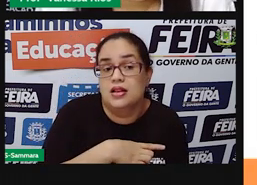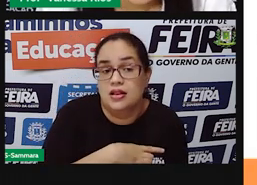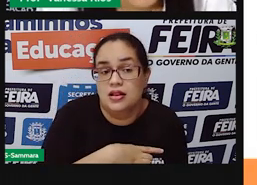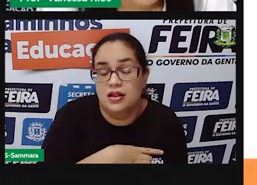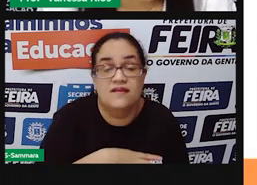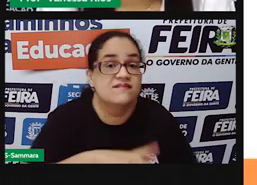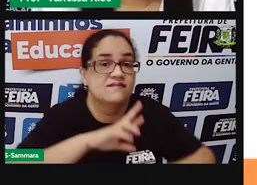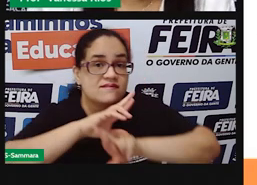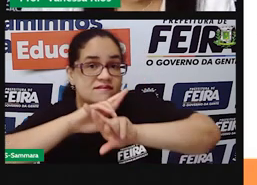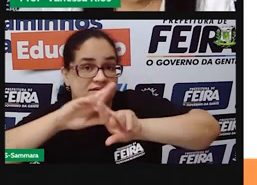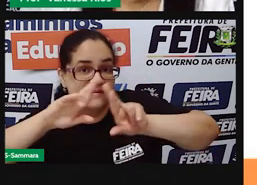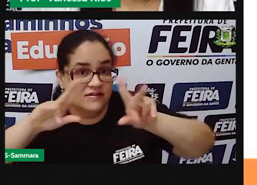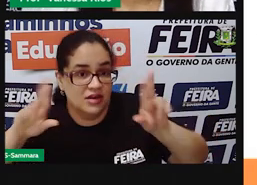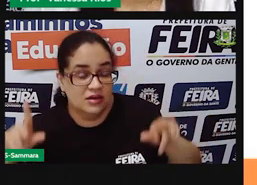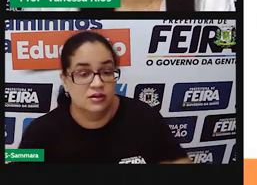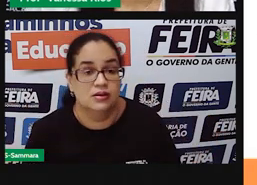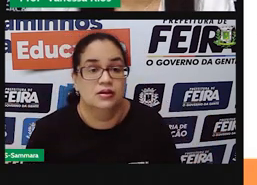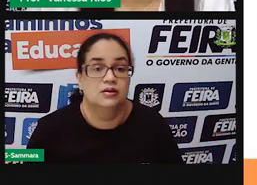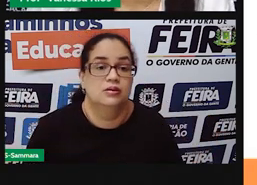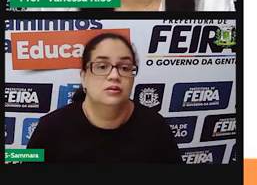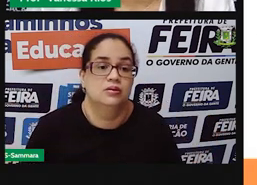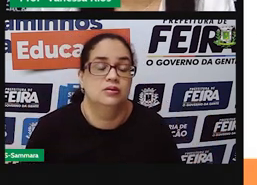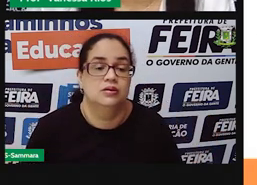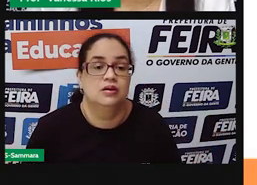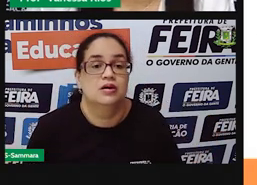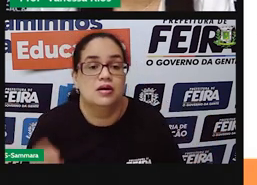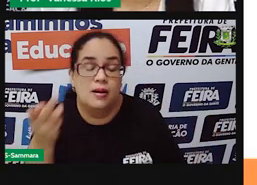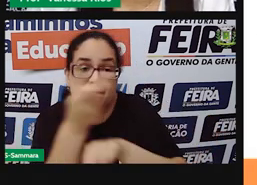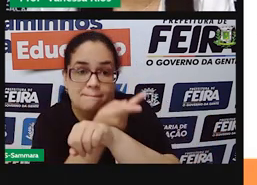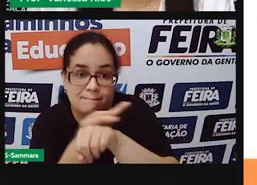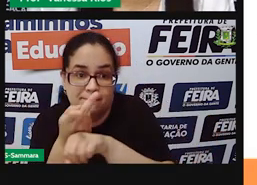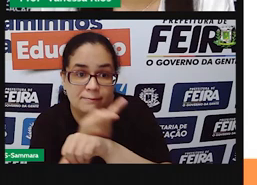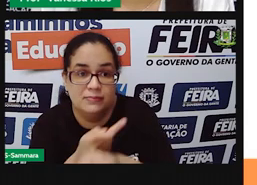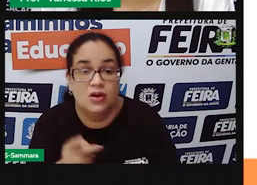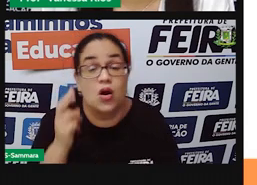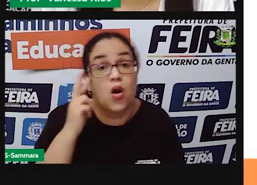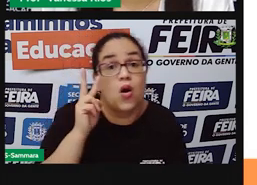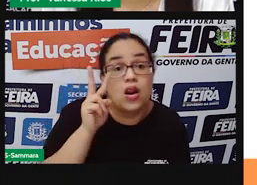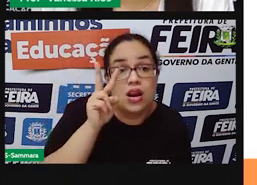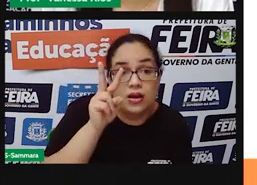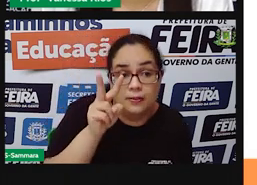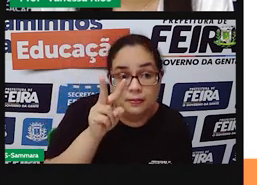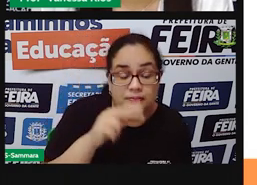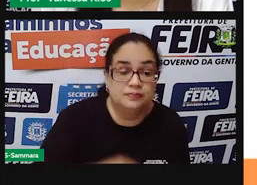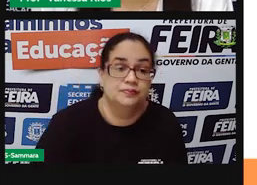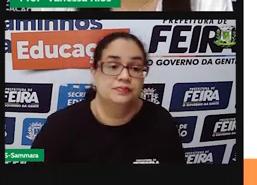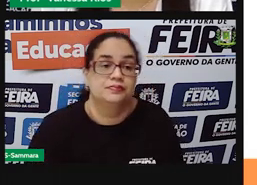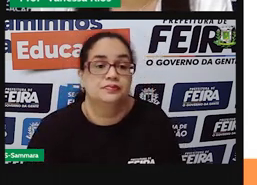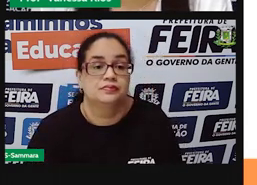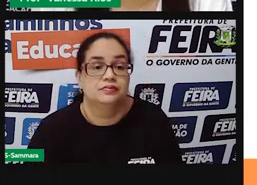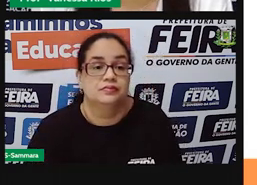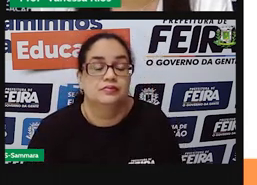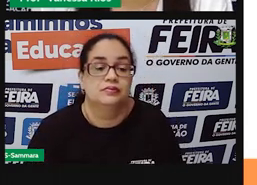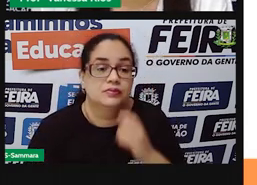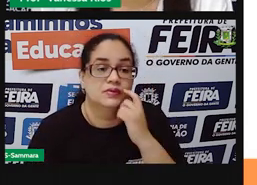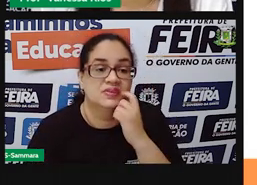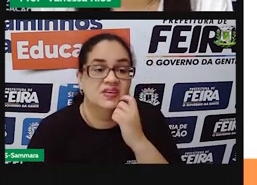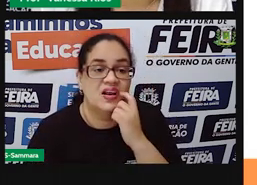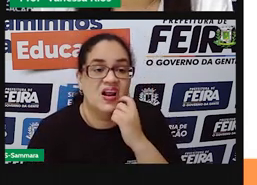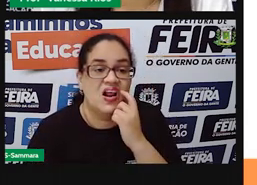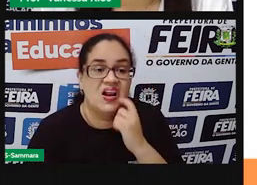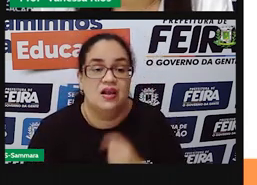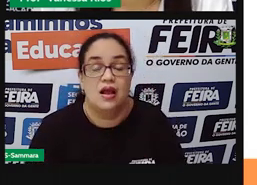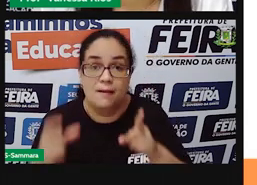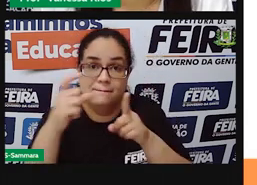aí diversos verbos, né? E a gente vai procurar por alguns. Vamos lá? Olha só a palavra